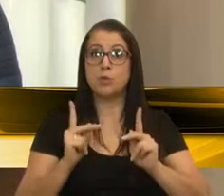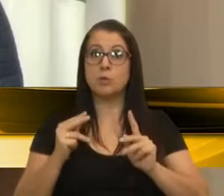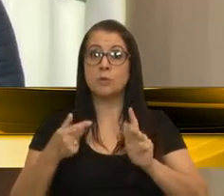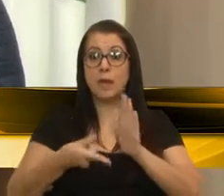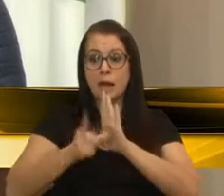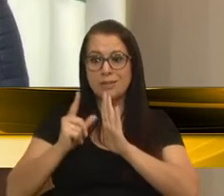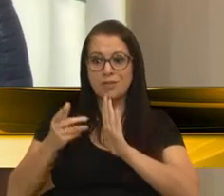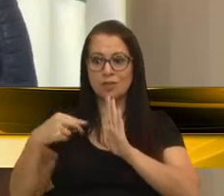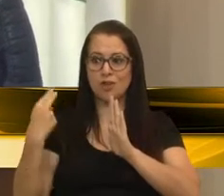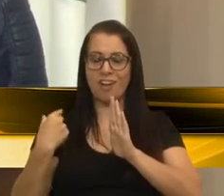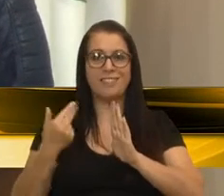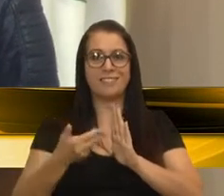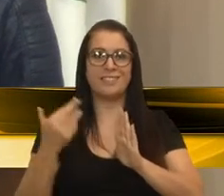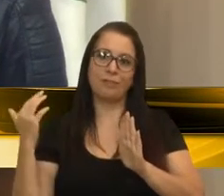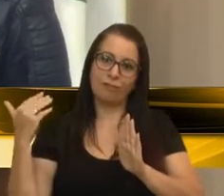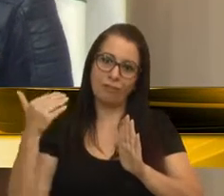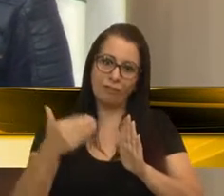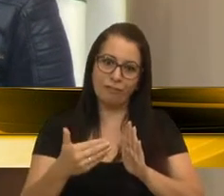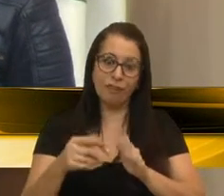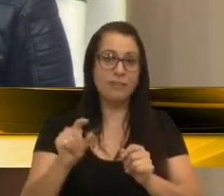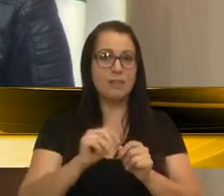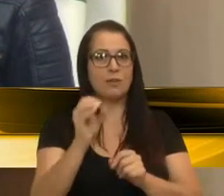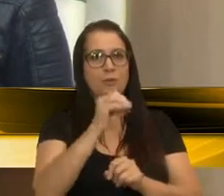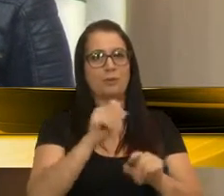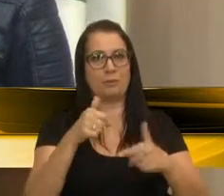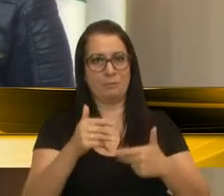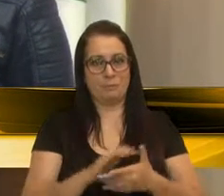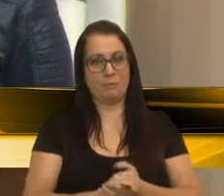de nós e que fizeram um excelente trabalho.